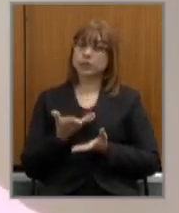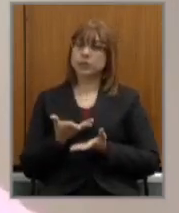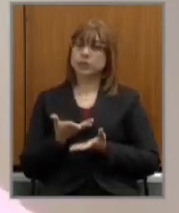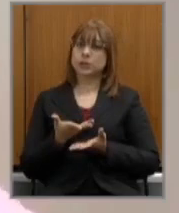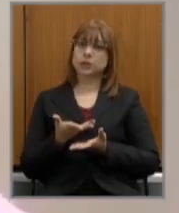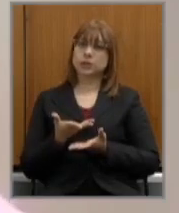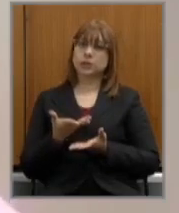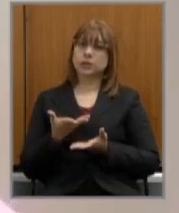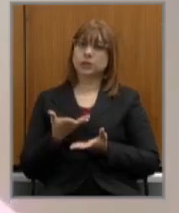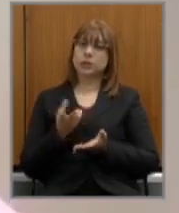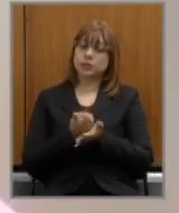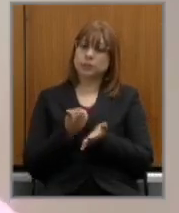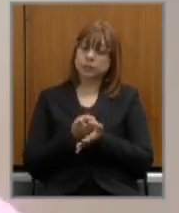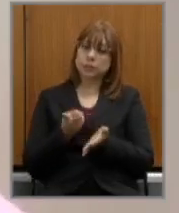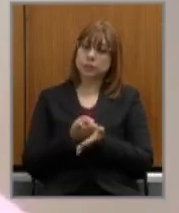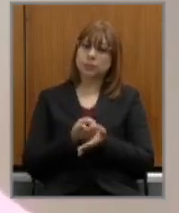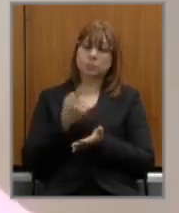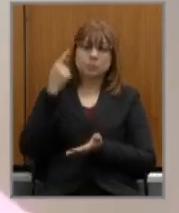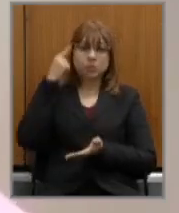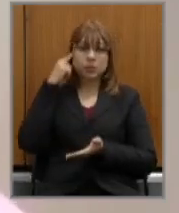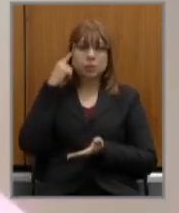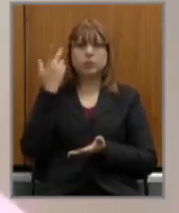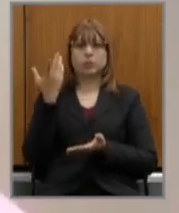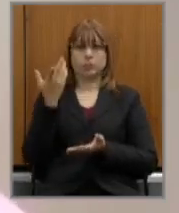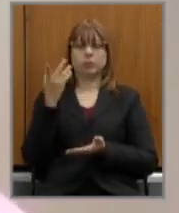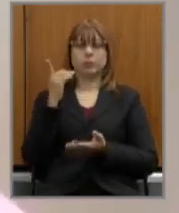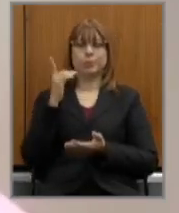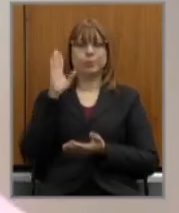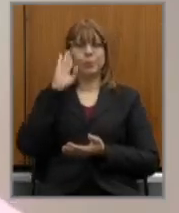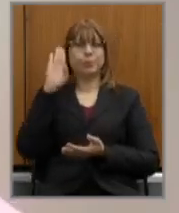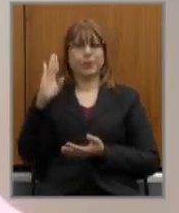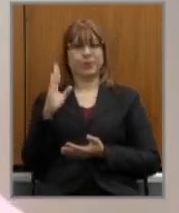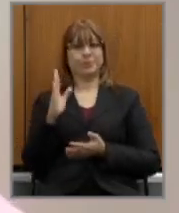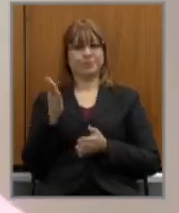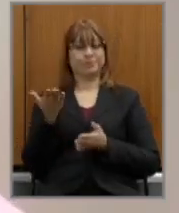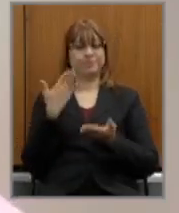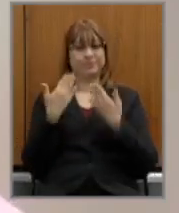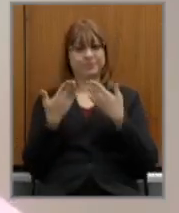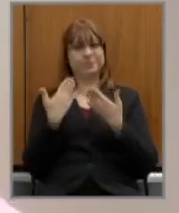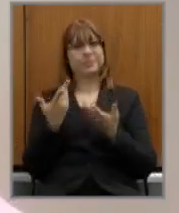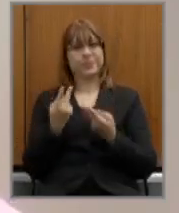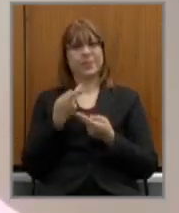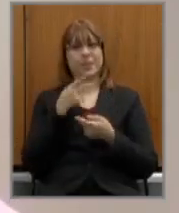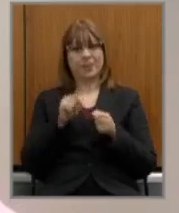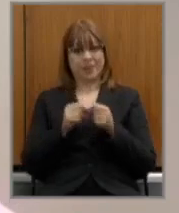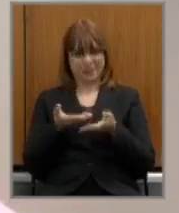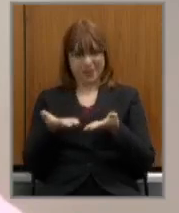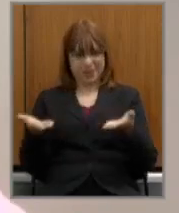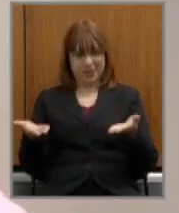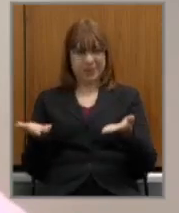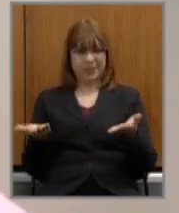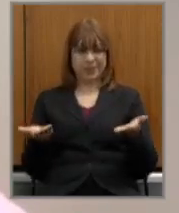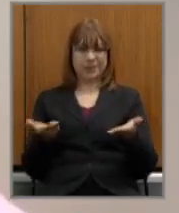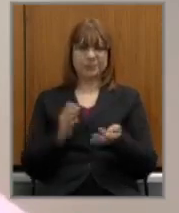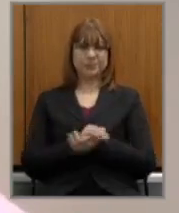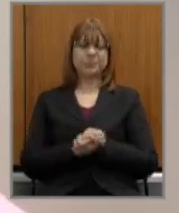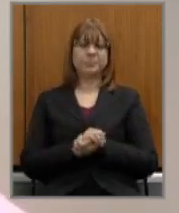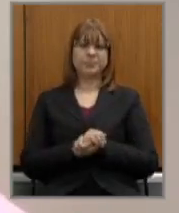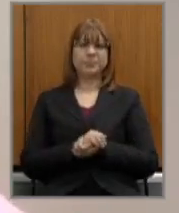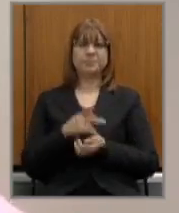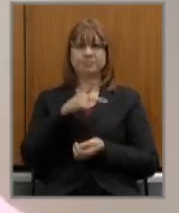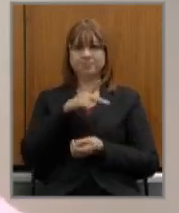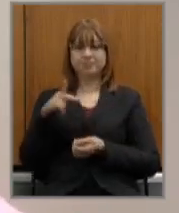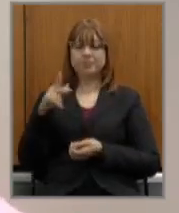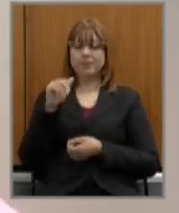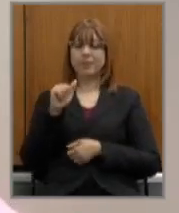caminho é o diálogo a gente tem que buscar isso é isso que a Assembleia está fazendo então eu parabenizo o presidente dessa casa